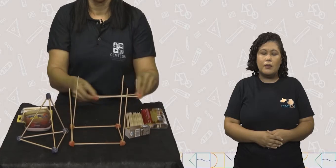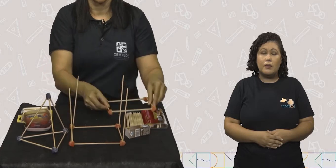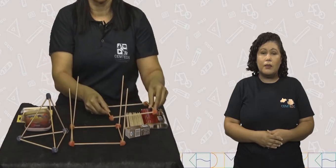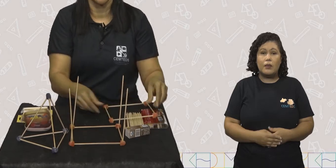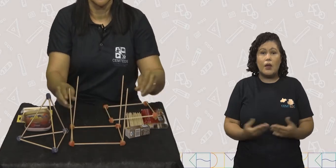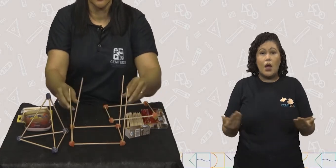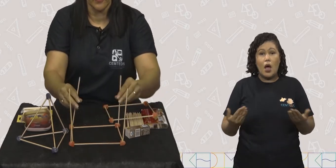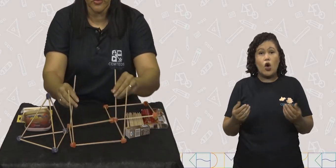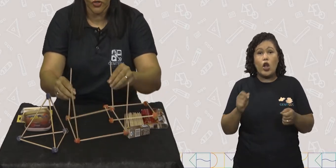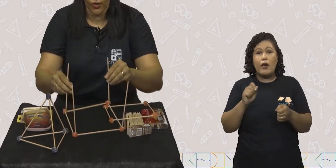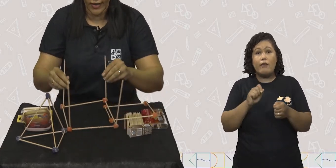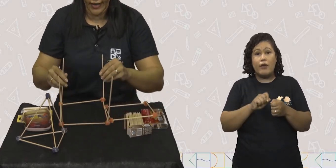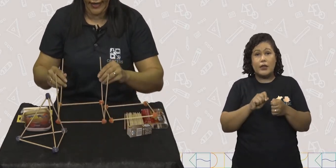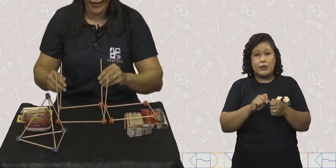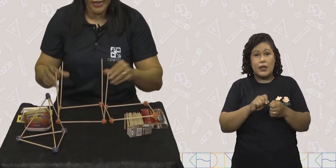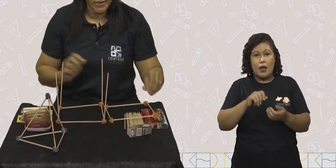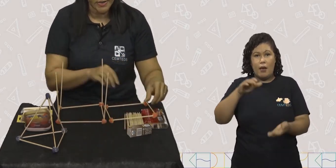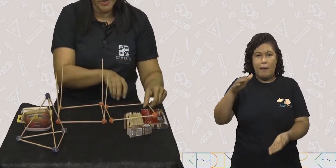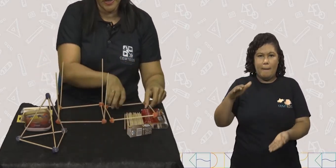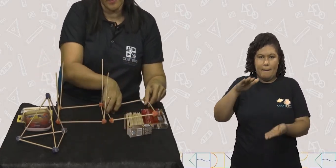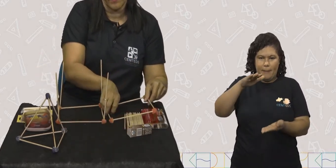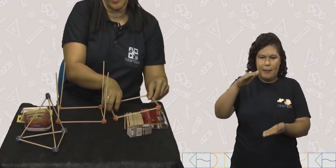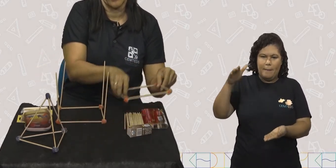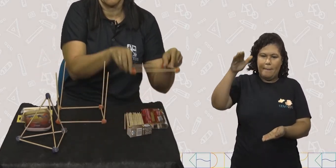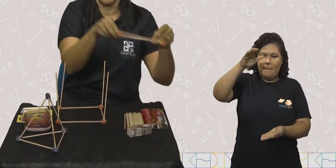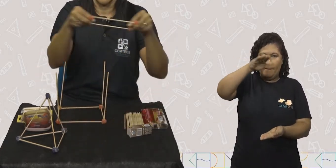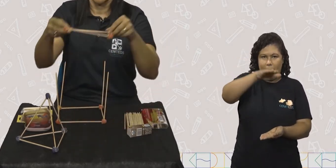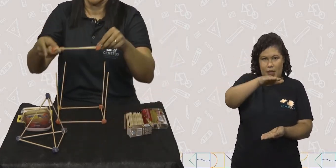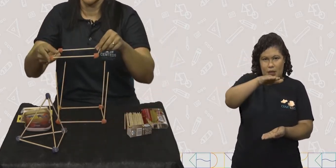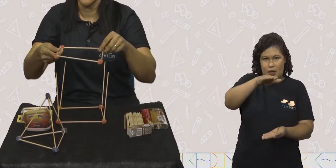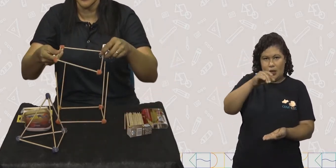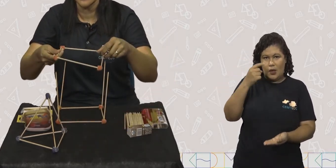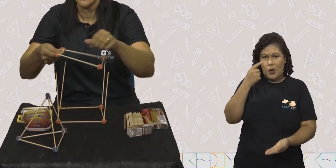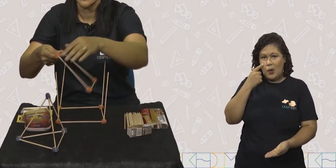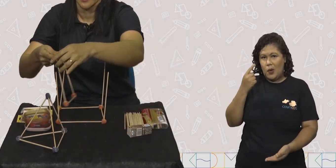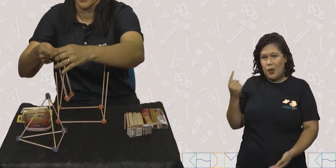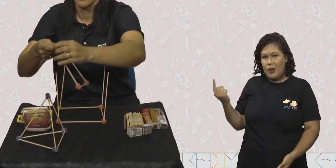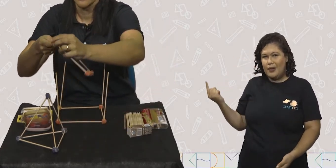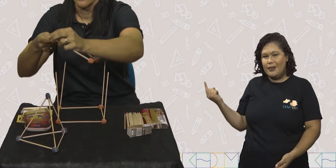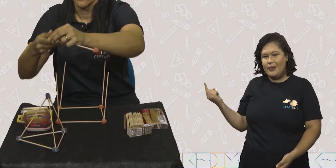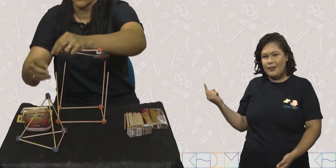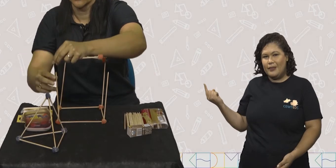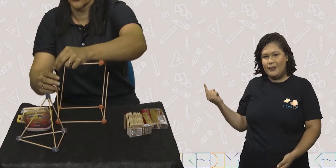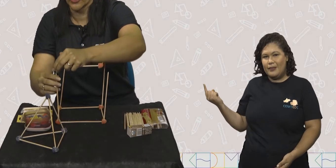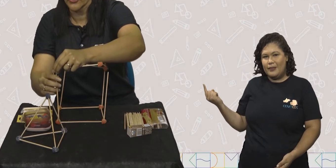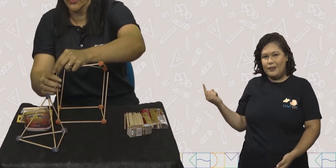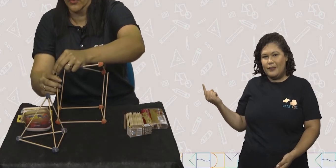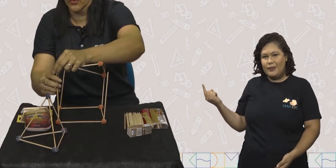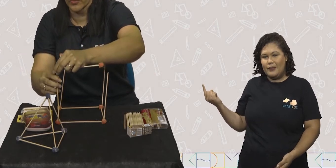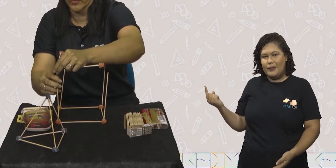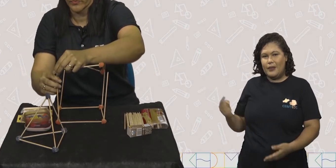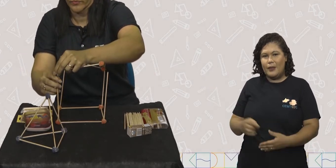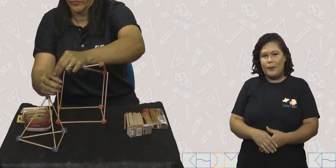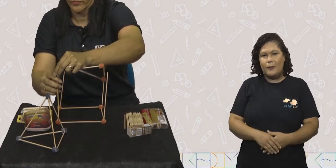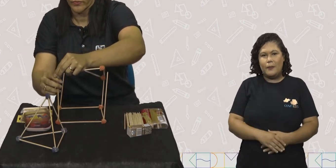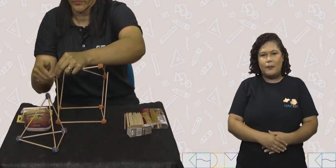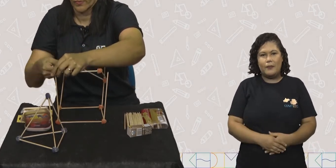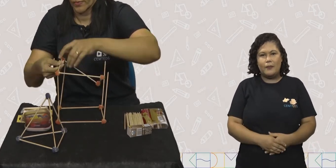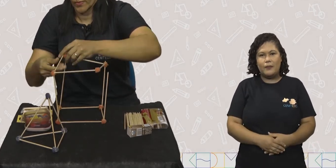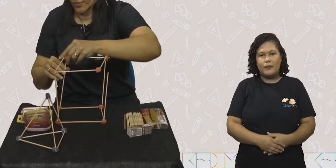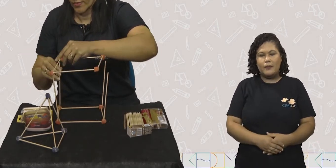E agora nós vamos colocar em cima para finalizar o nosso cubo.